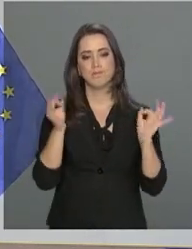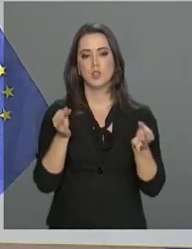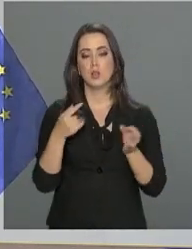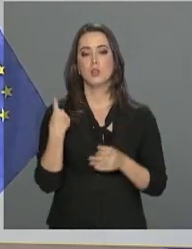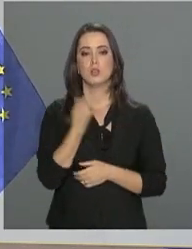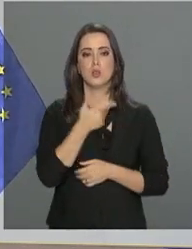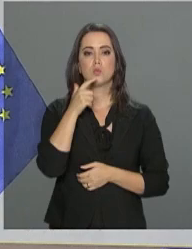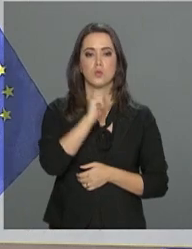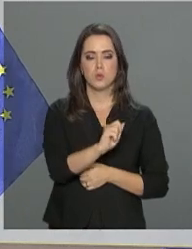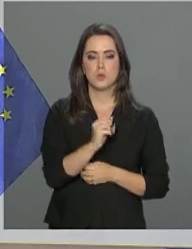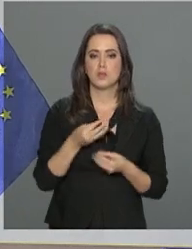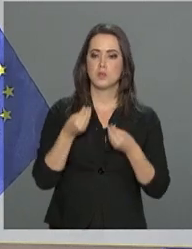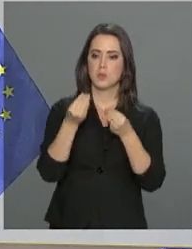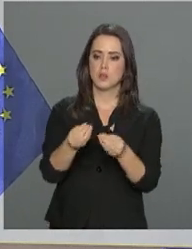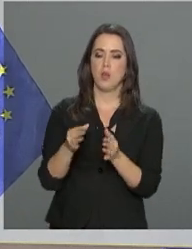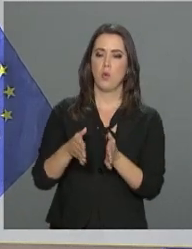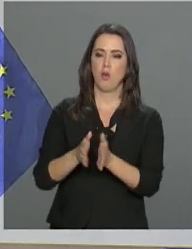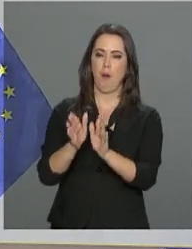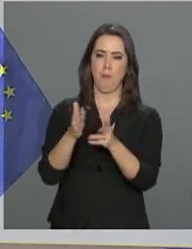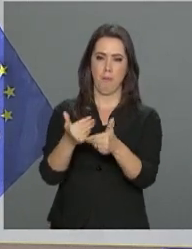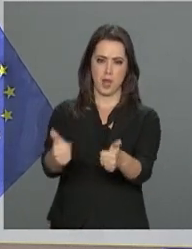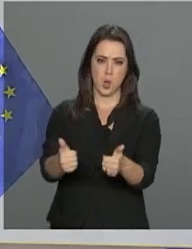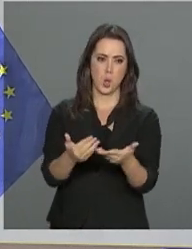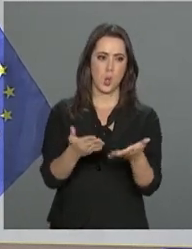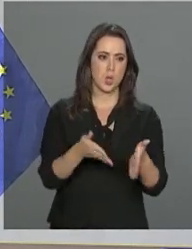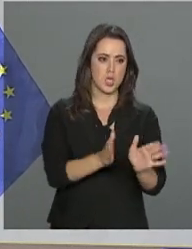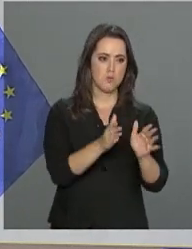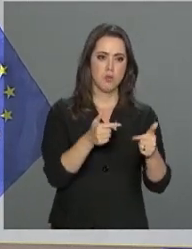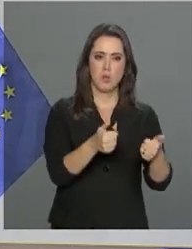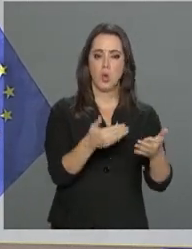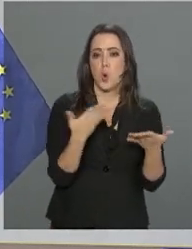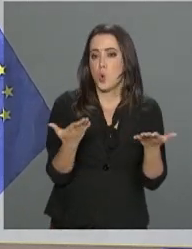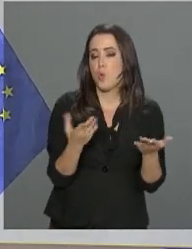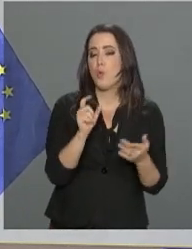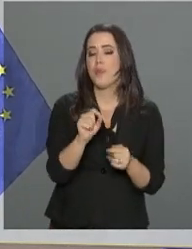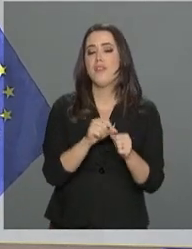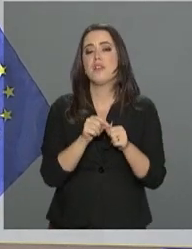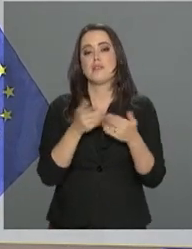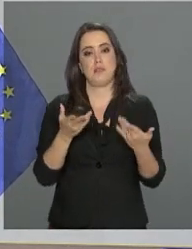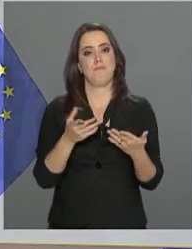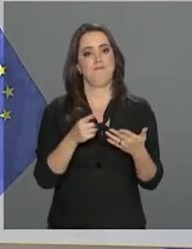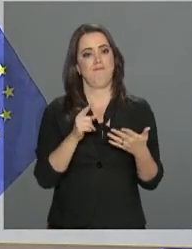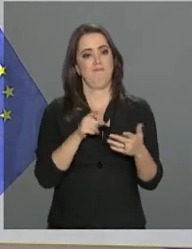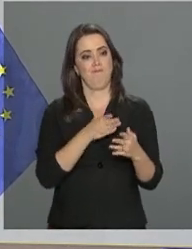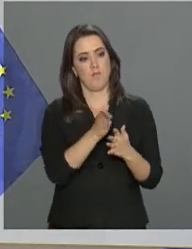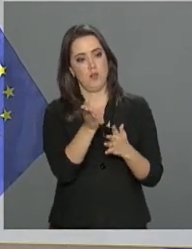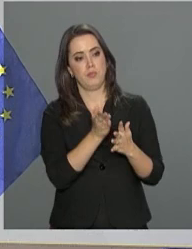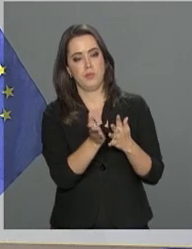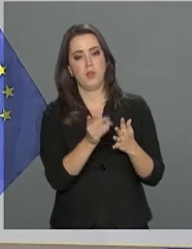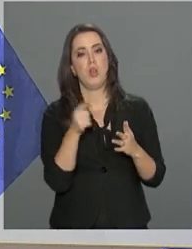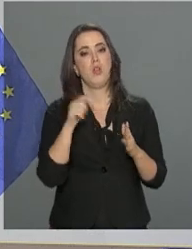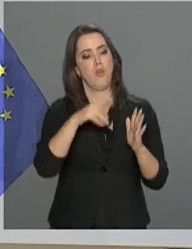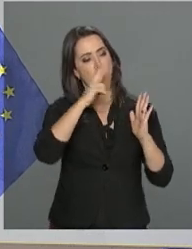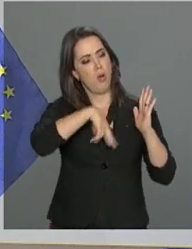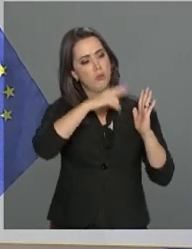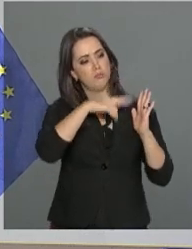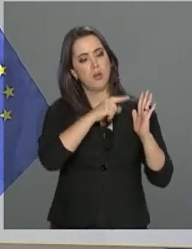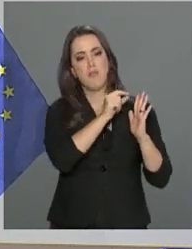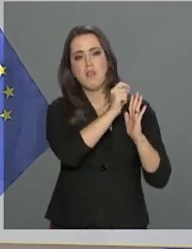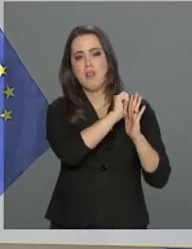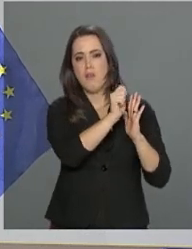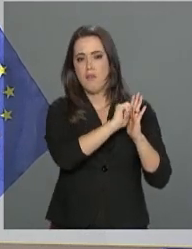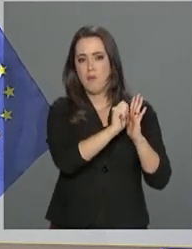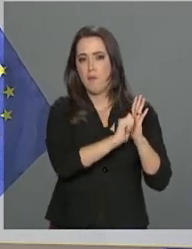Estamos conseguindo dar um direcionamento melhor às denúncias. Estamos com esse formulário, podendo verificar